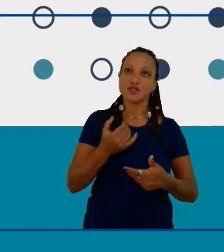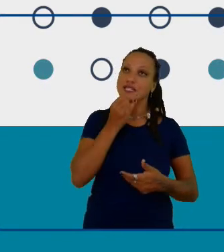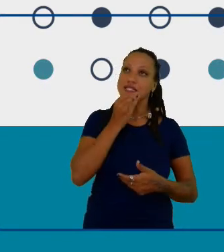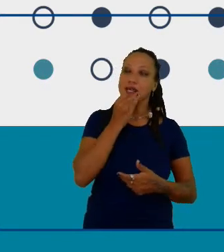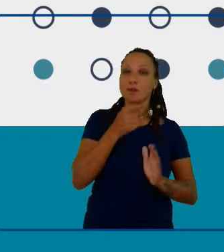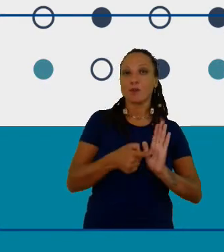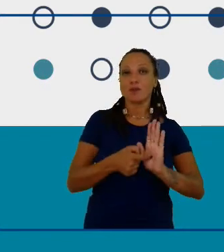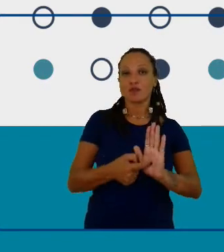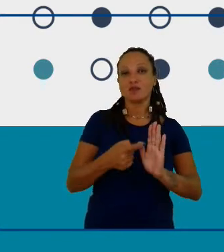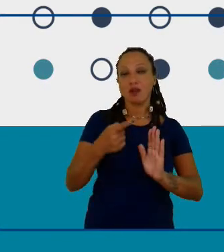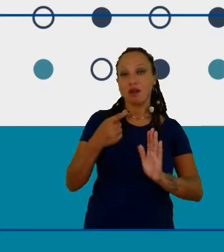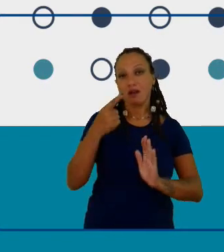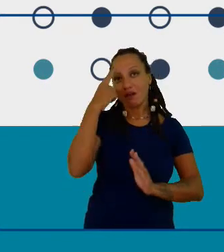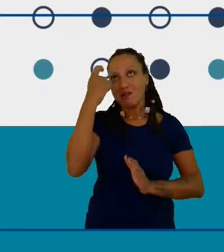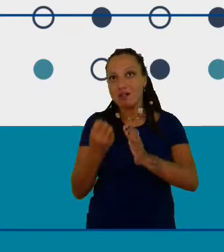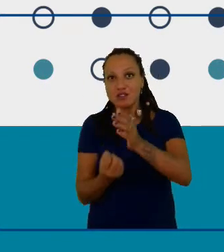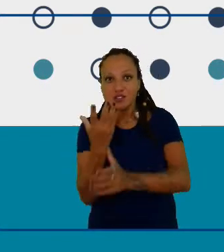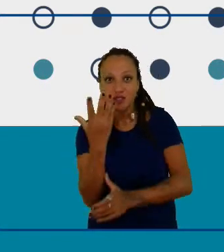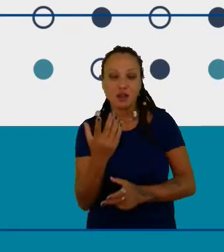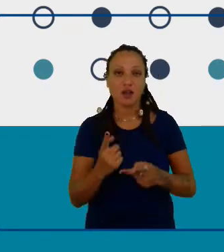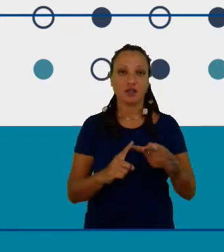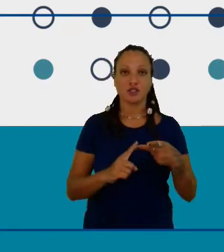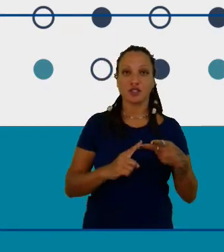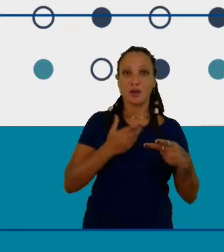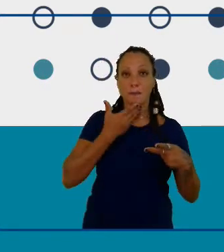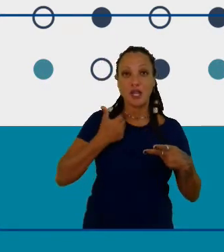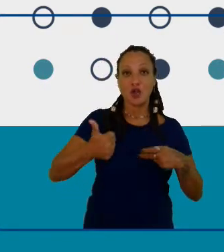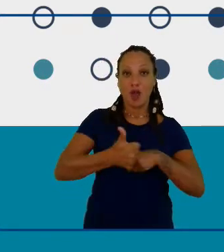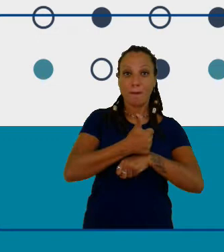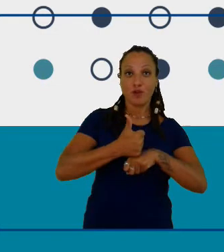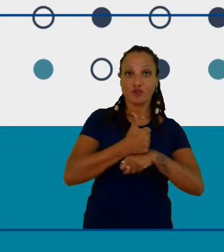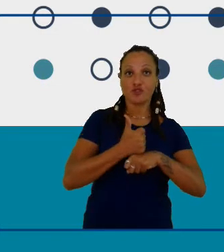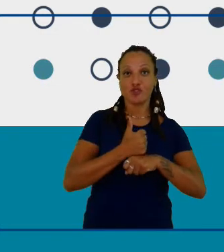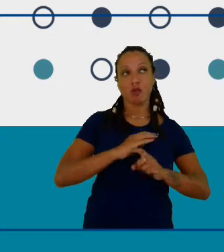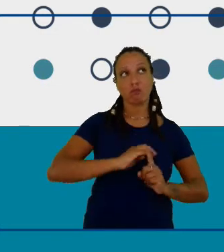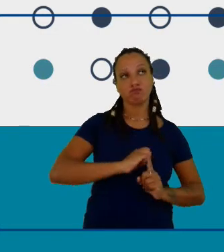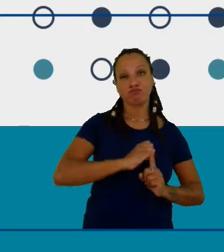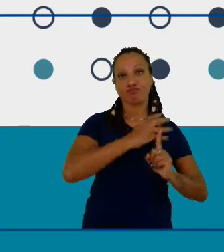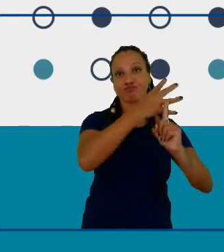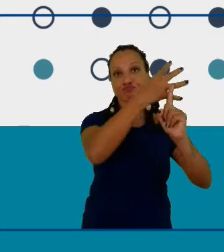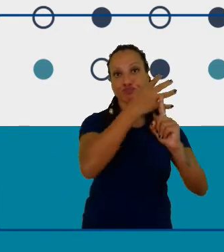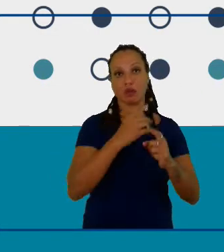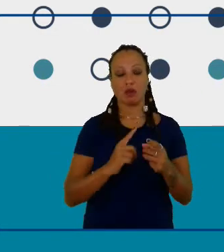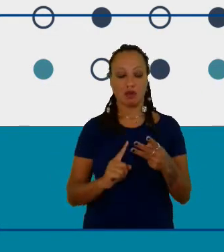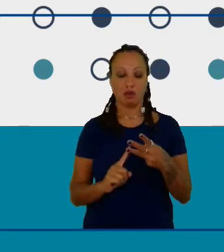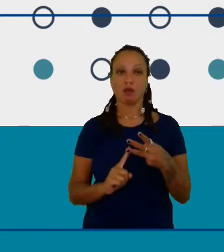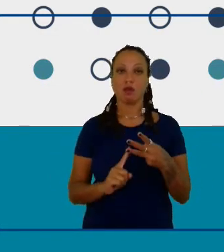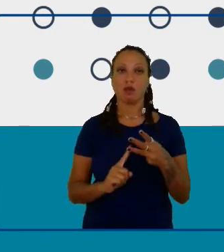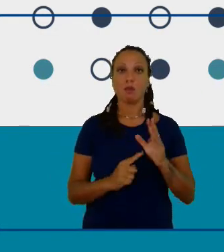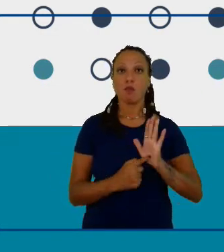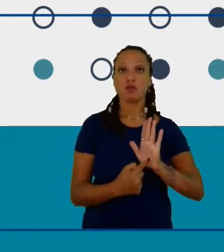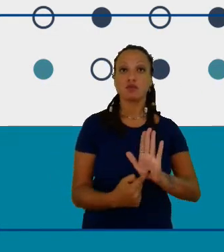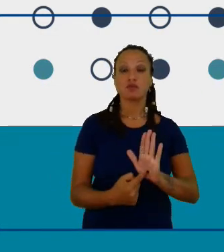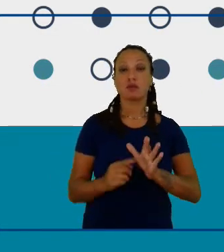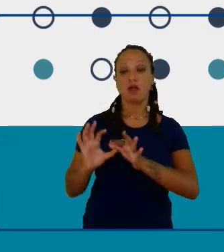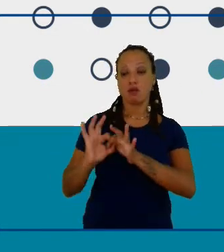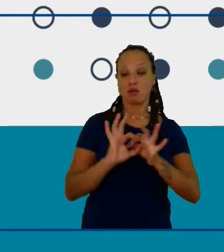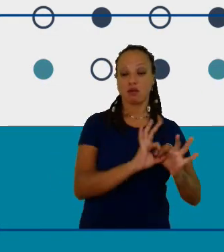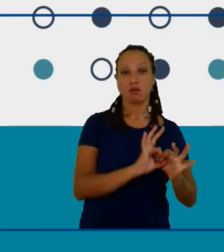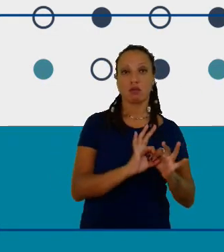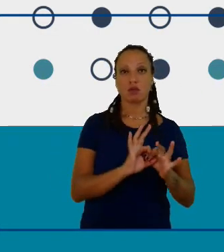melhorar as questões de carreira trazer um contexto do mundo real e há alguns elementos que a gente vê